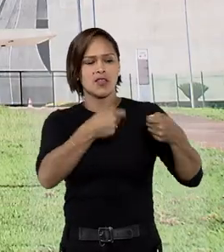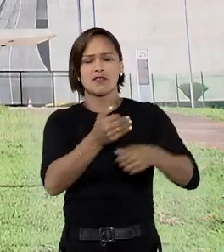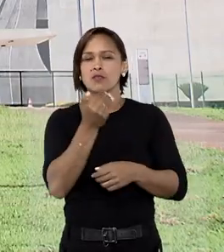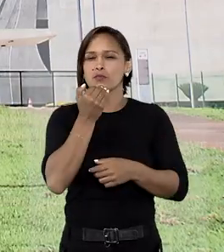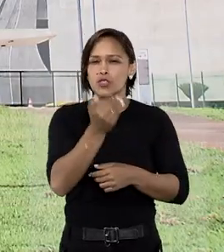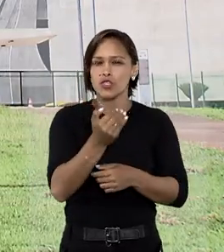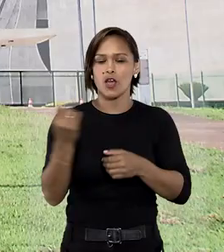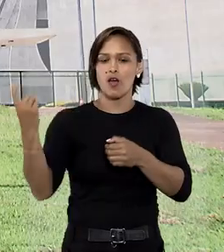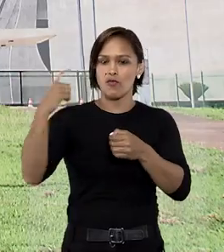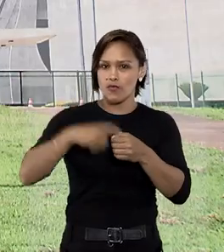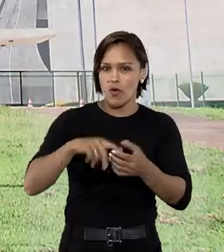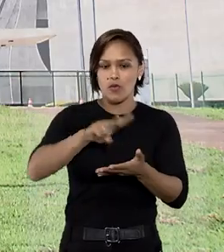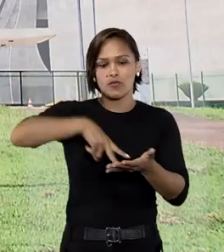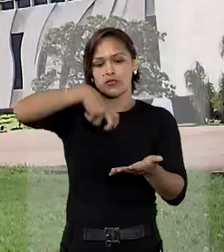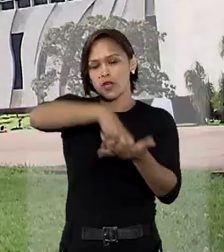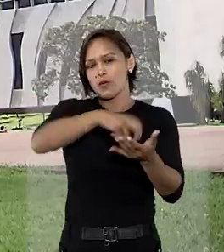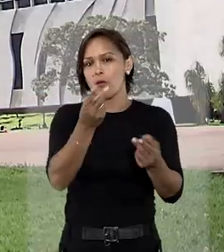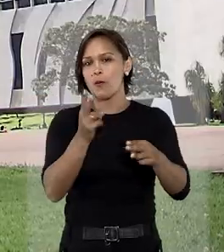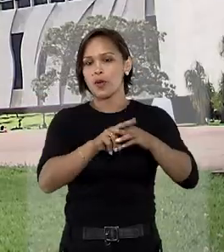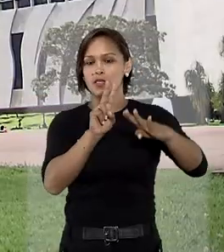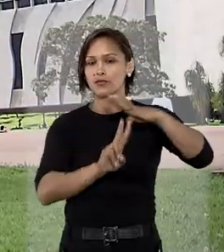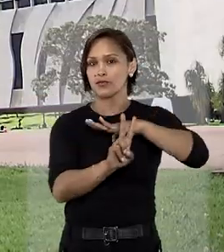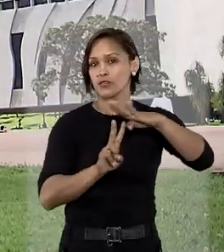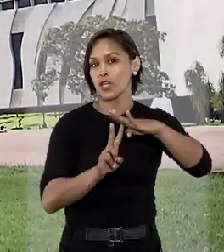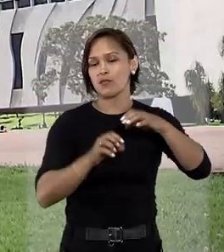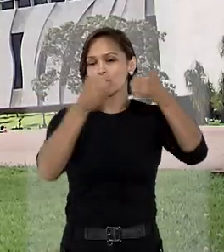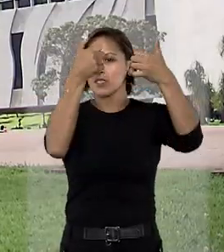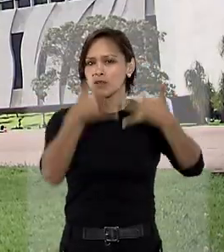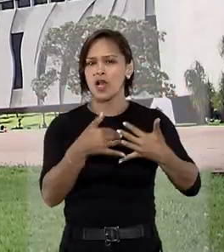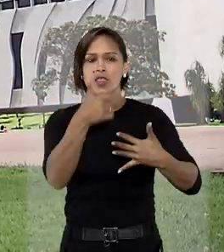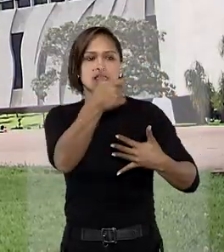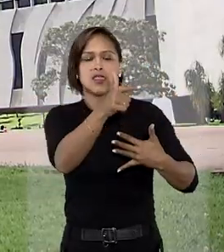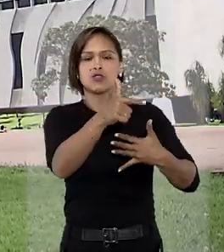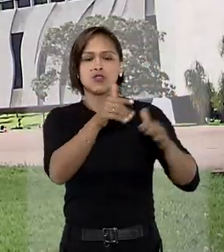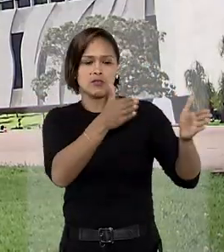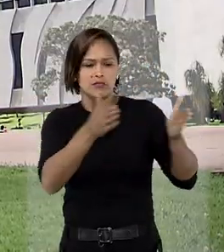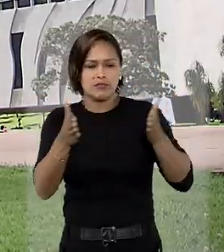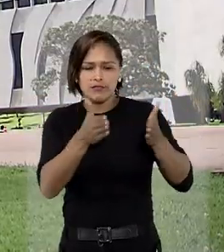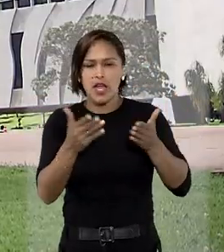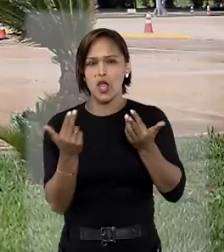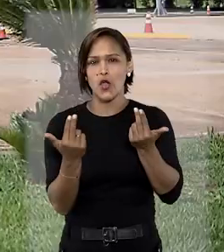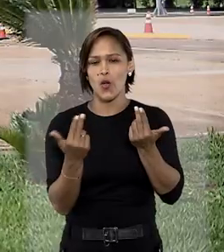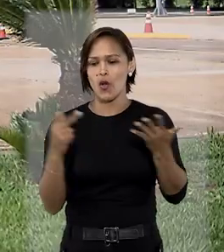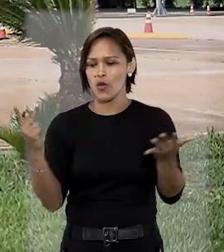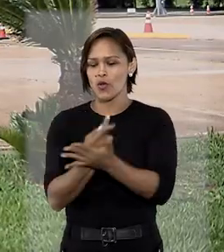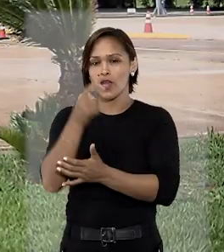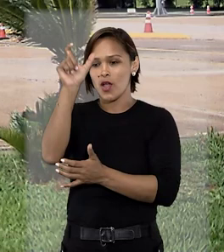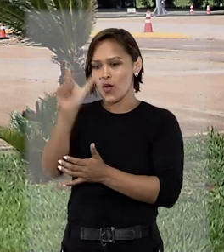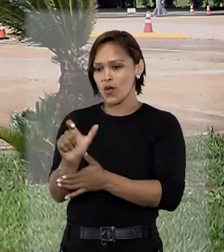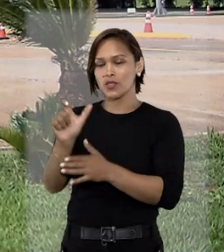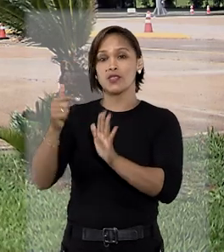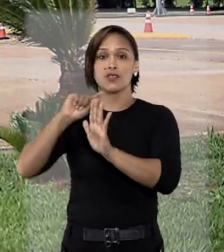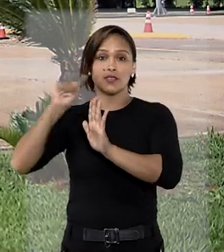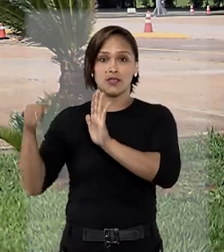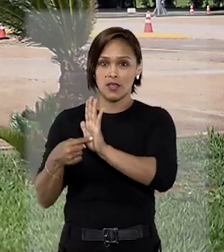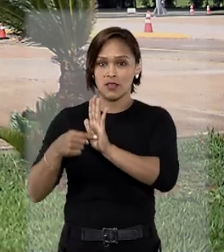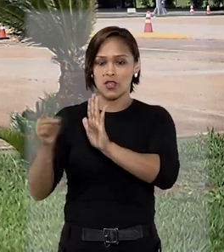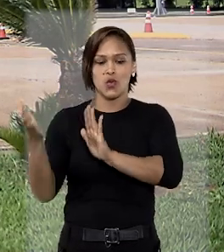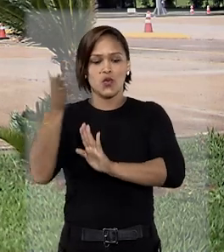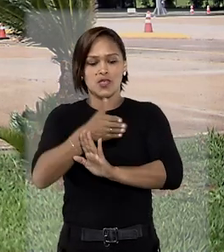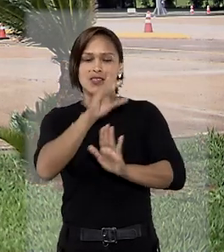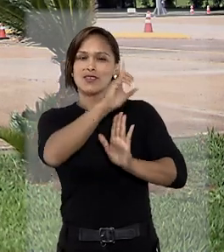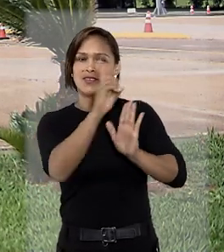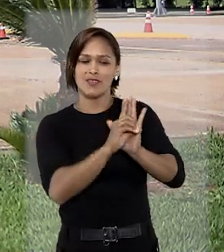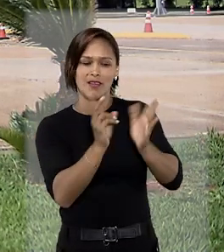a revogação da prisão preventiva, sob o argumento de que não havia contemporaneidade entre os fatos imputados na denúncia e o